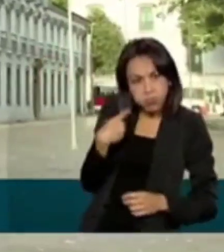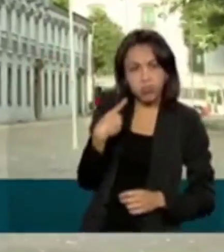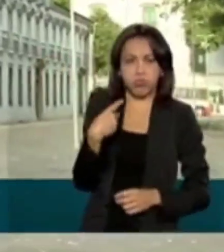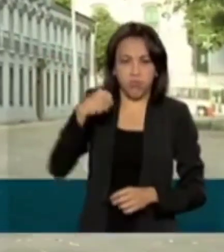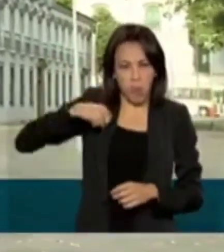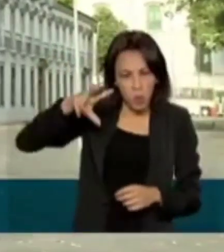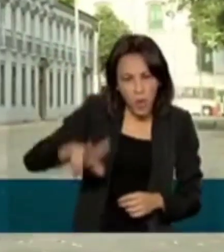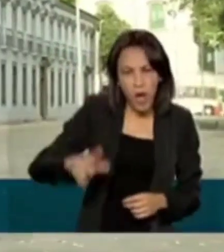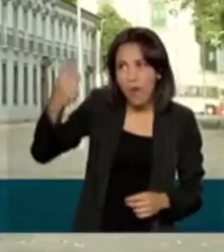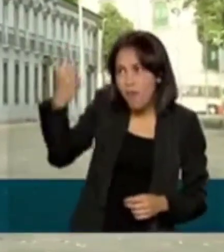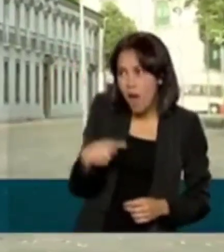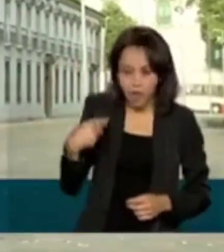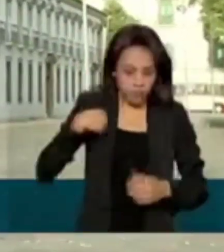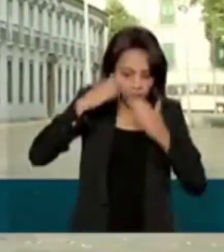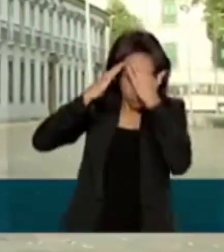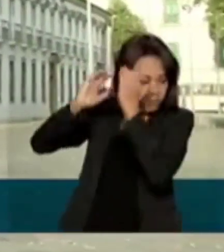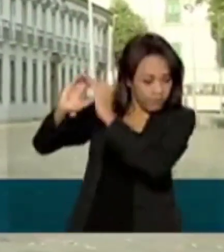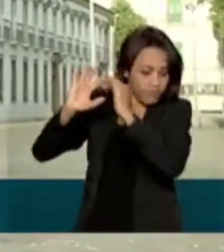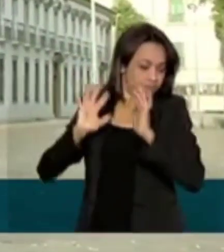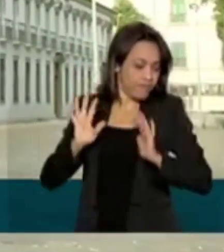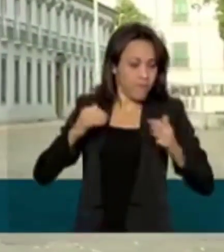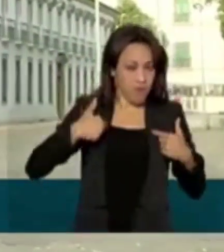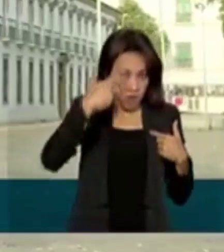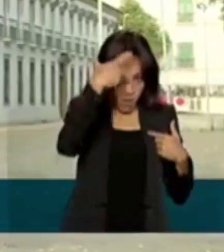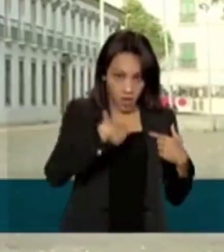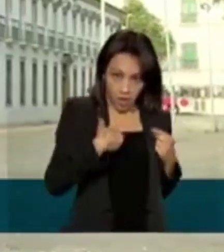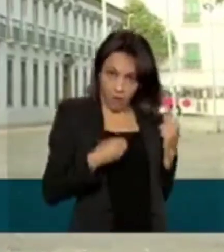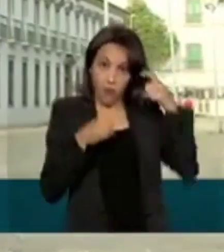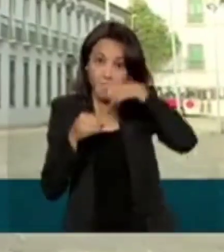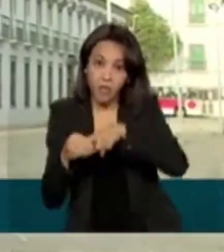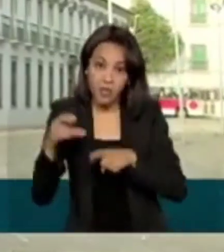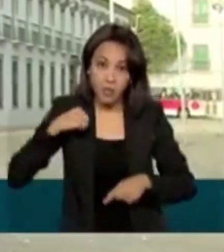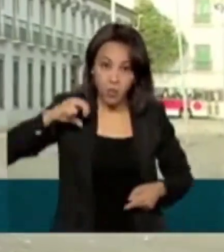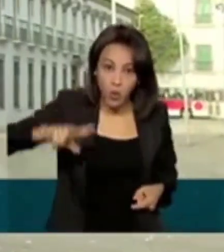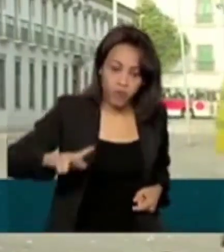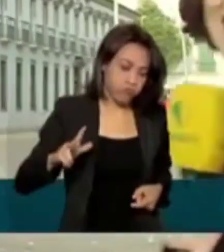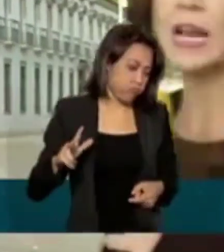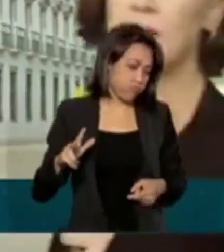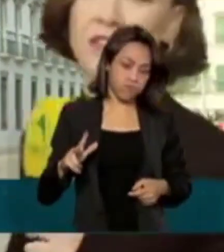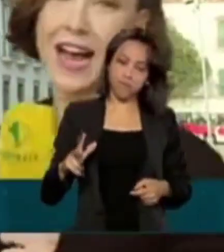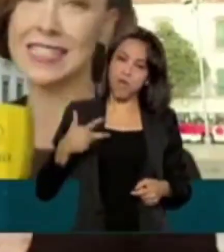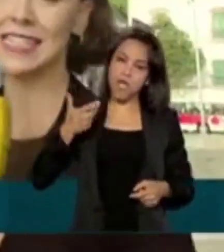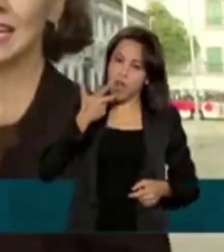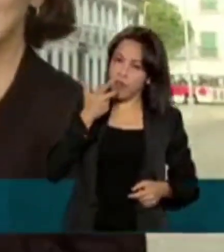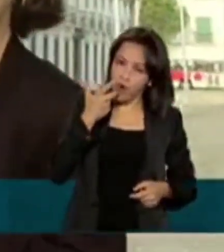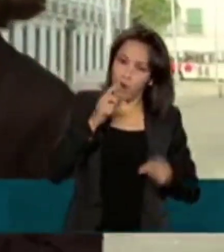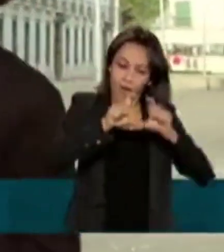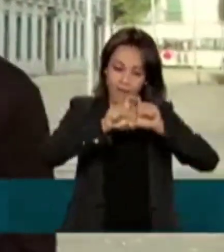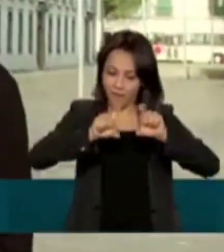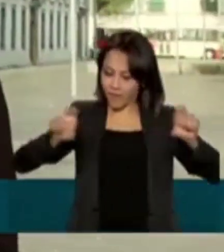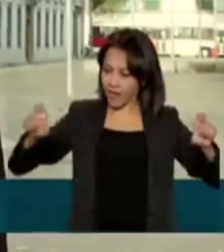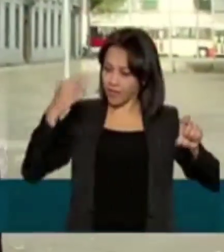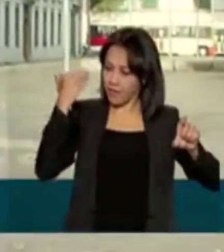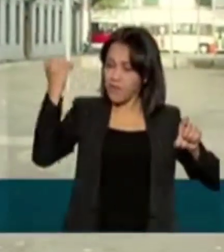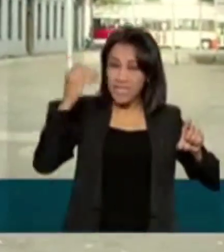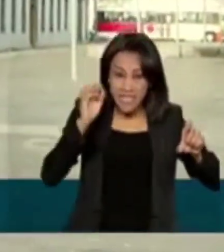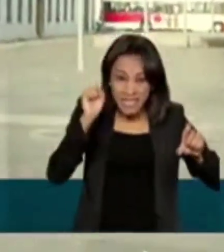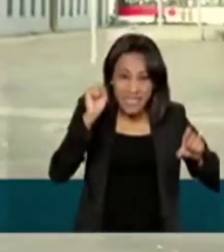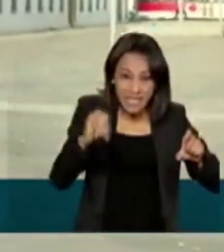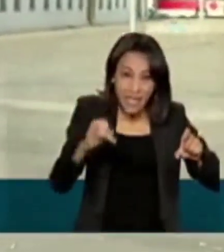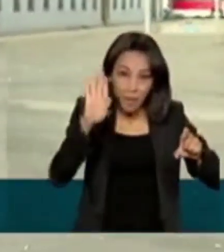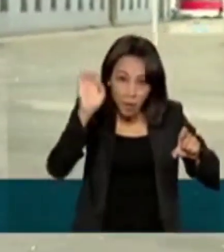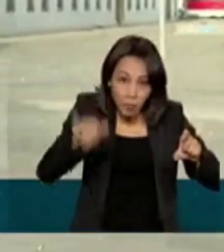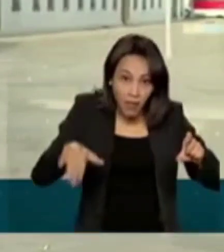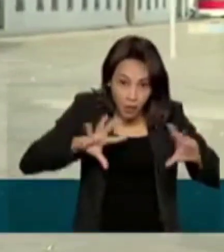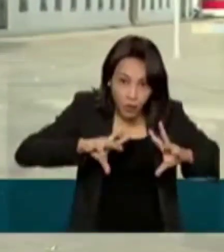cortes portuguesas que exigiam sua volta a Portugal. Foi aí que ele disse a célebre frase, se é para o bem de todos e